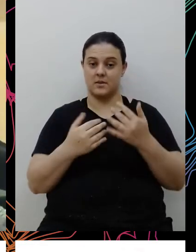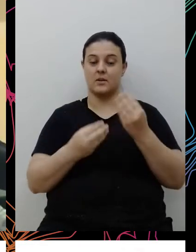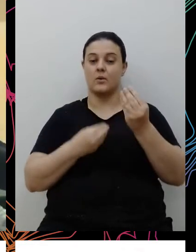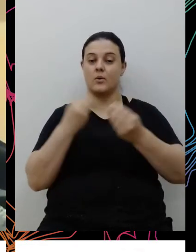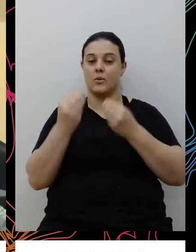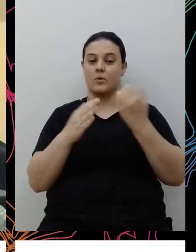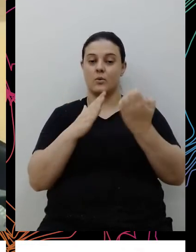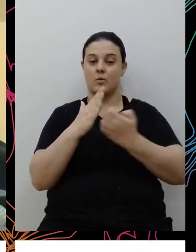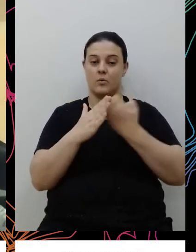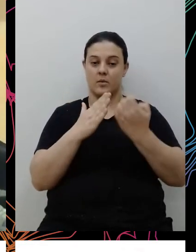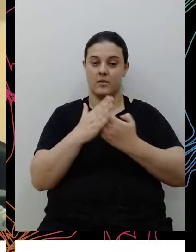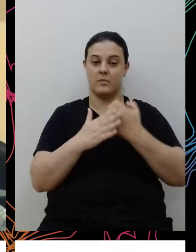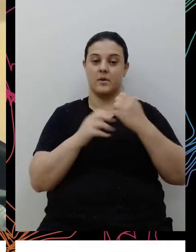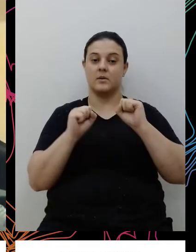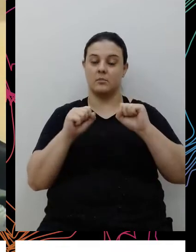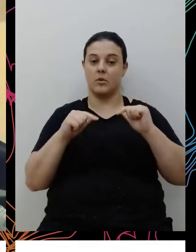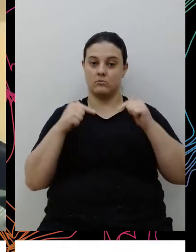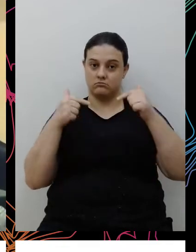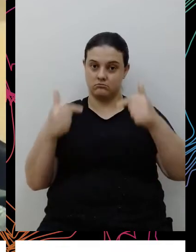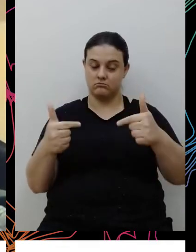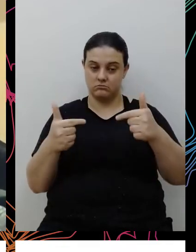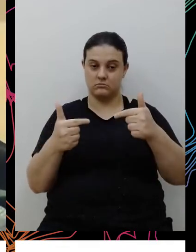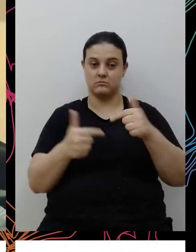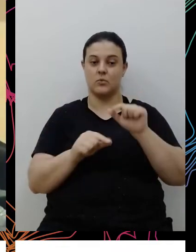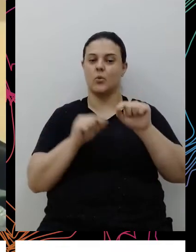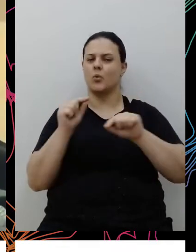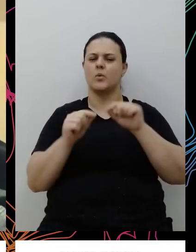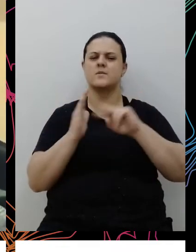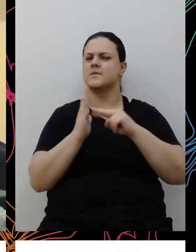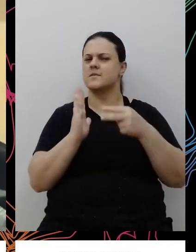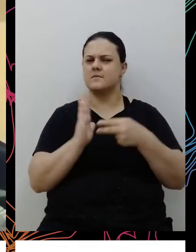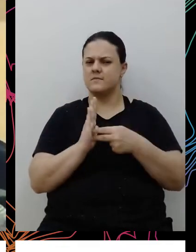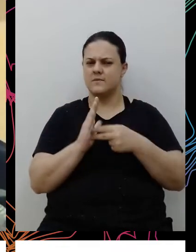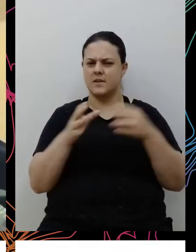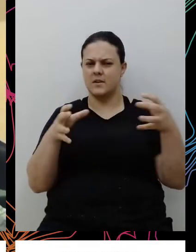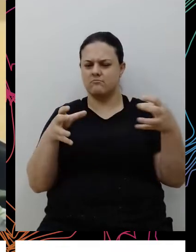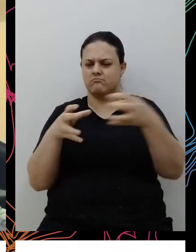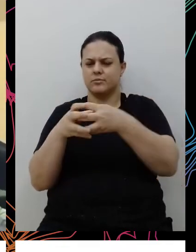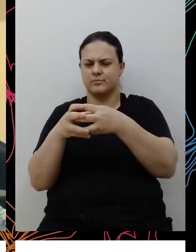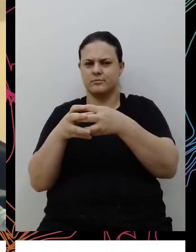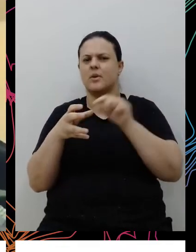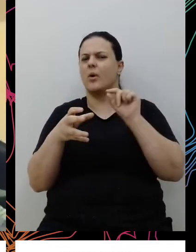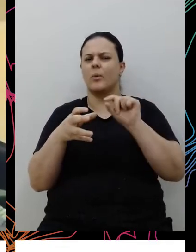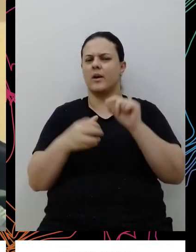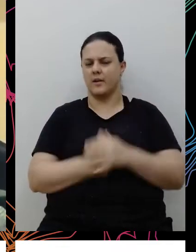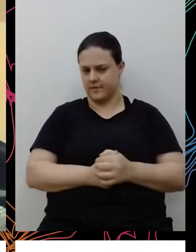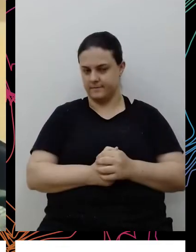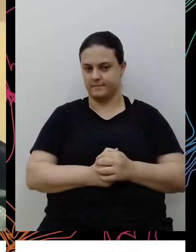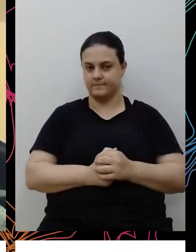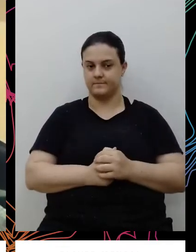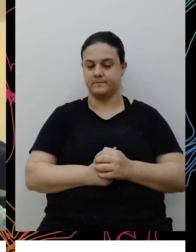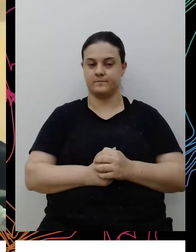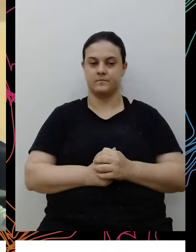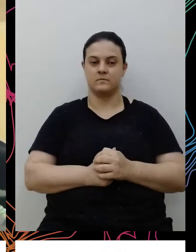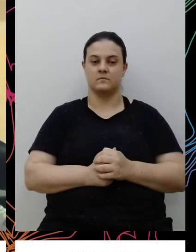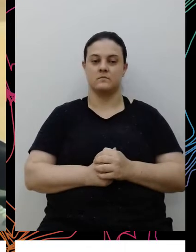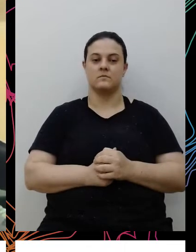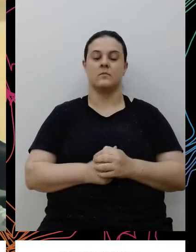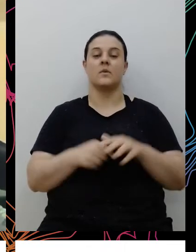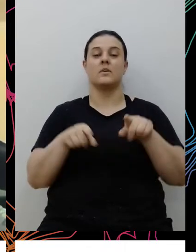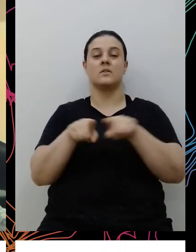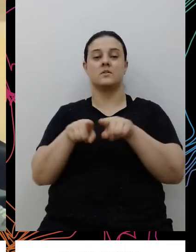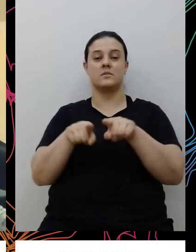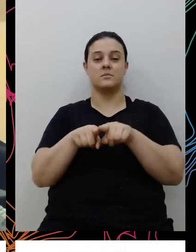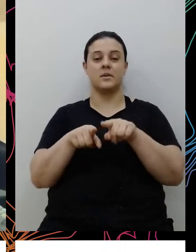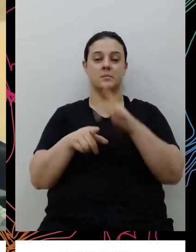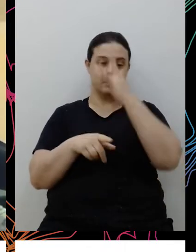empresas podem se engajar nessa causa, o que que isso quer dizer, entrar na coalizão. E a questão de poucas